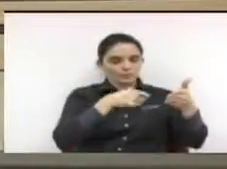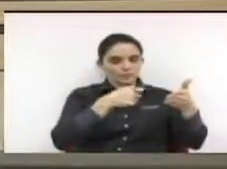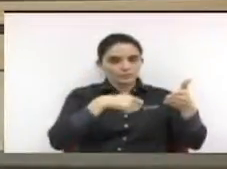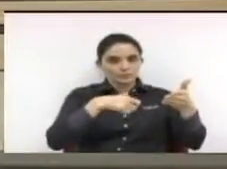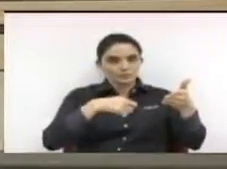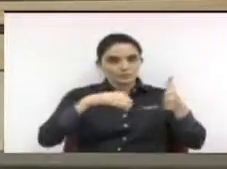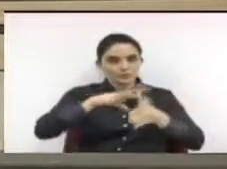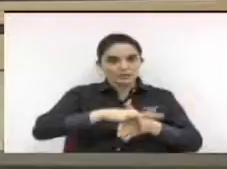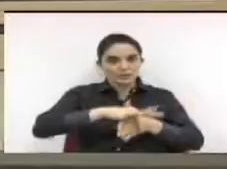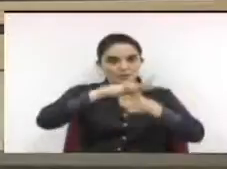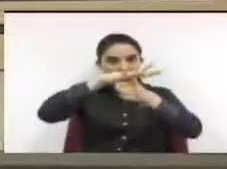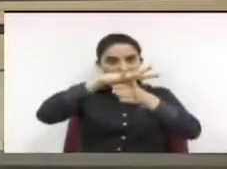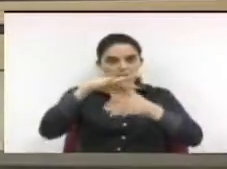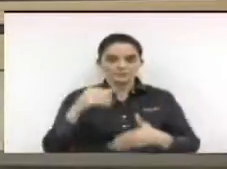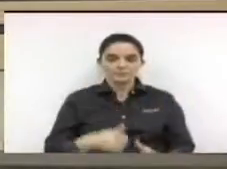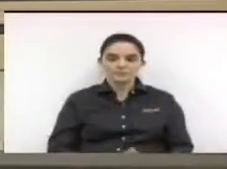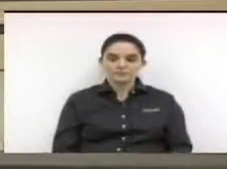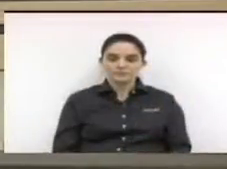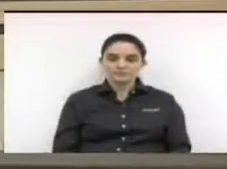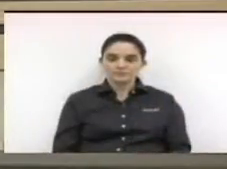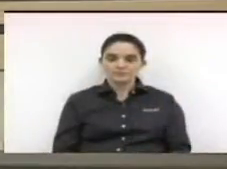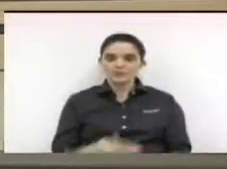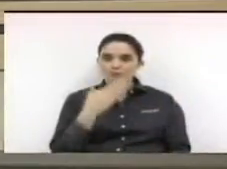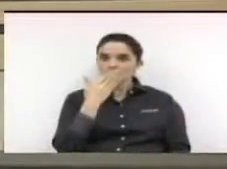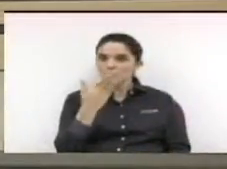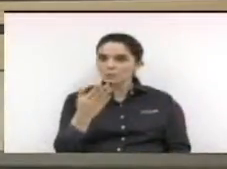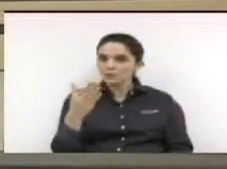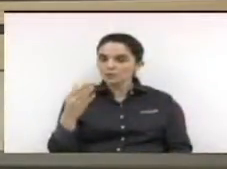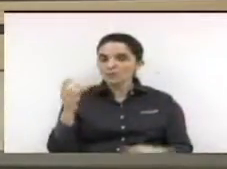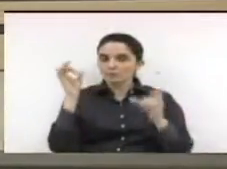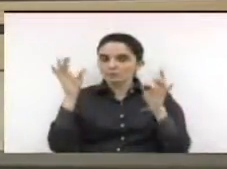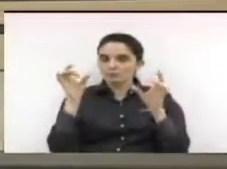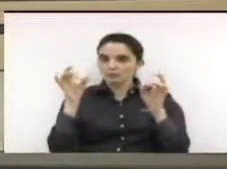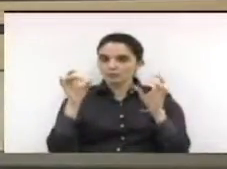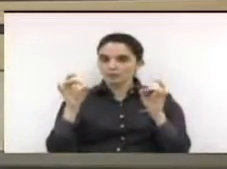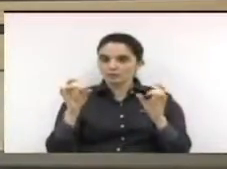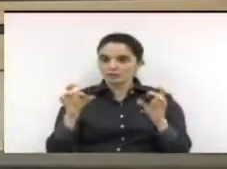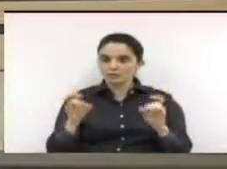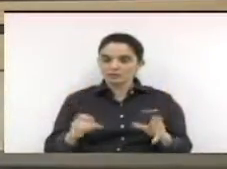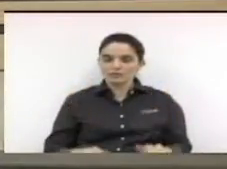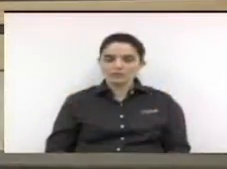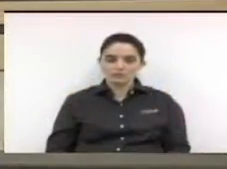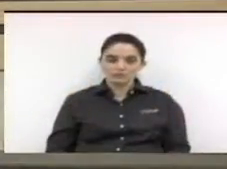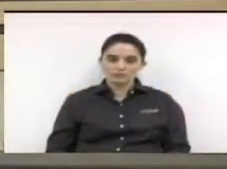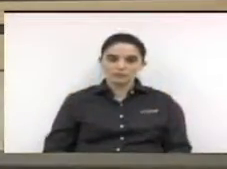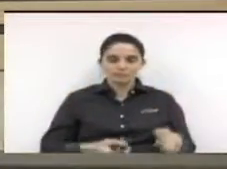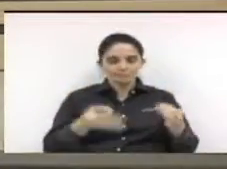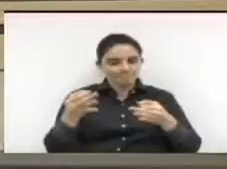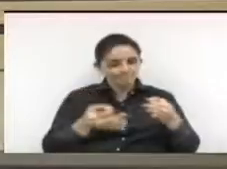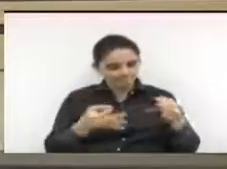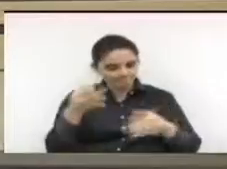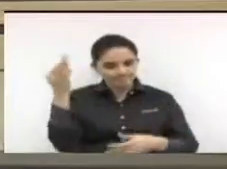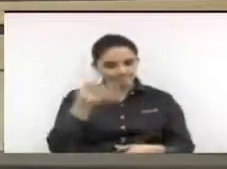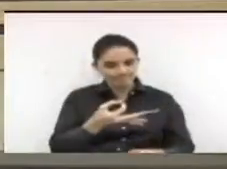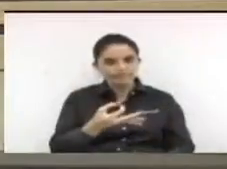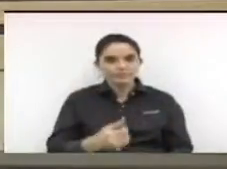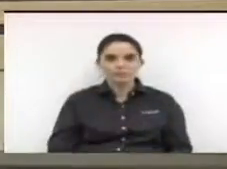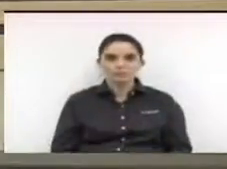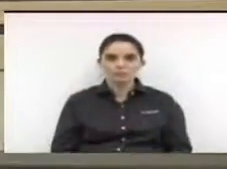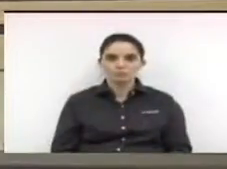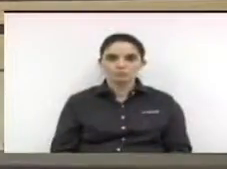Bernardo e Wilson Nunes Serqueira. O requerimento de urgência especial está devidamente formalizado,